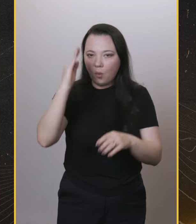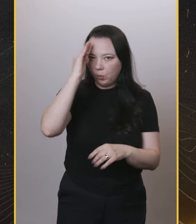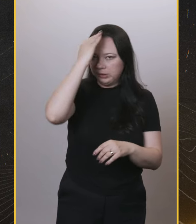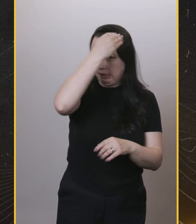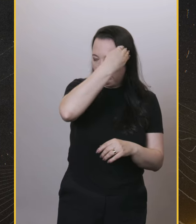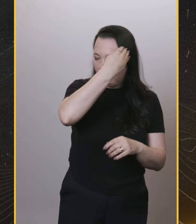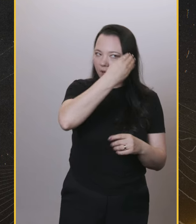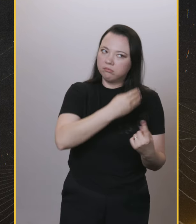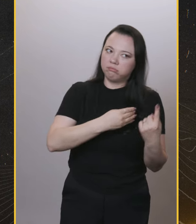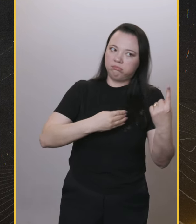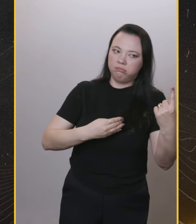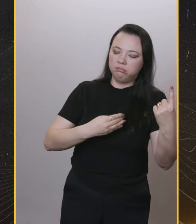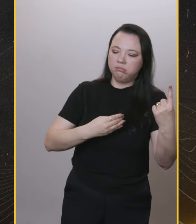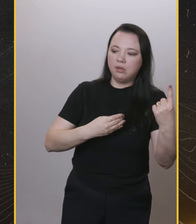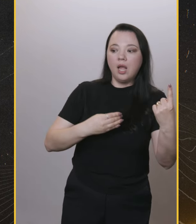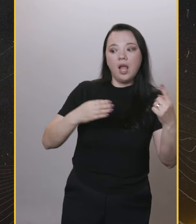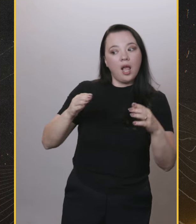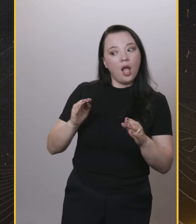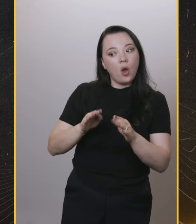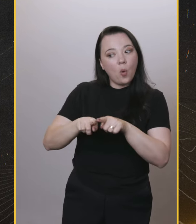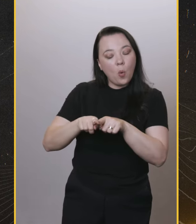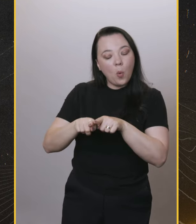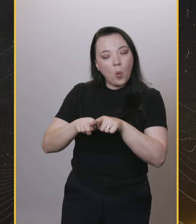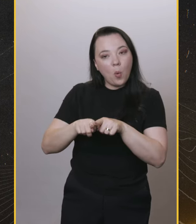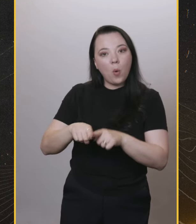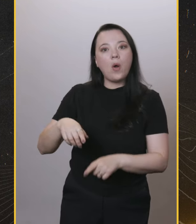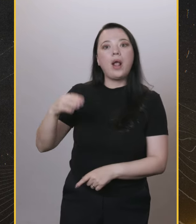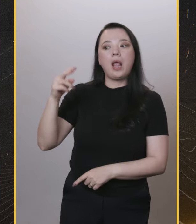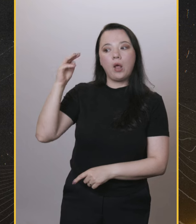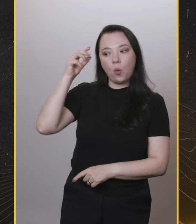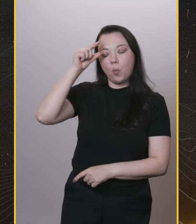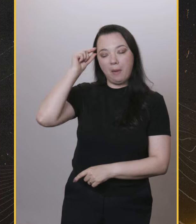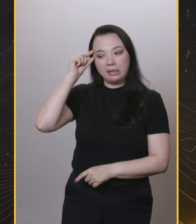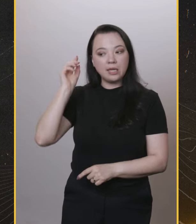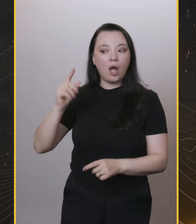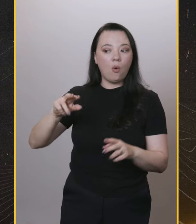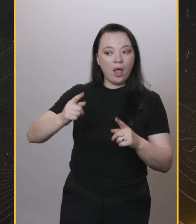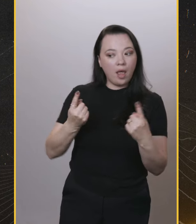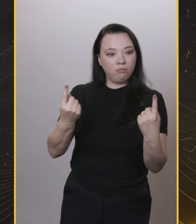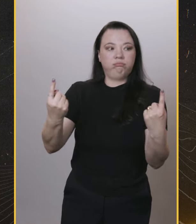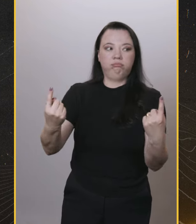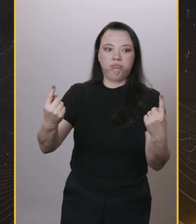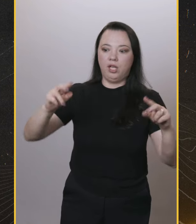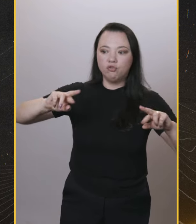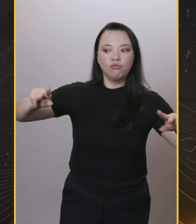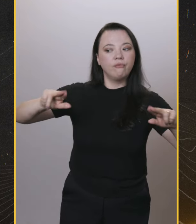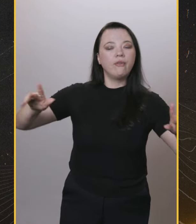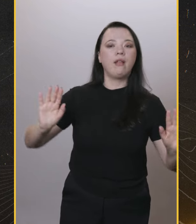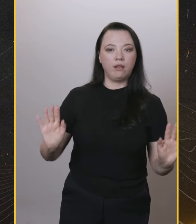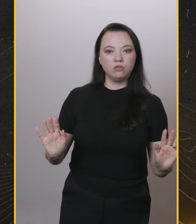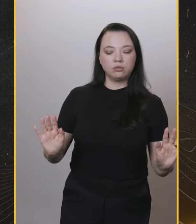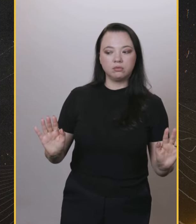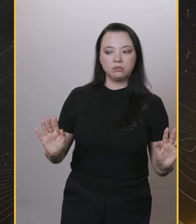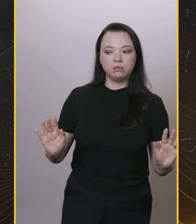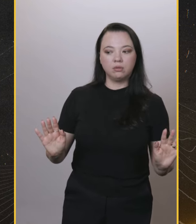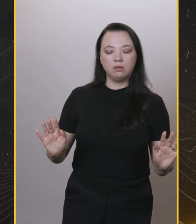agora tem um... É uma outra vibe. Porque disputar esse voto com o Datena é uma coisa. Disputar esse voto com o Pablo Marçal é outra coisa. Porque são